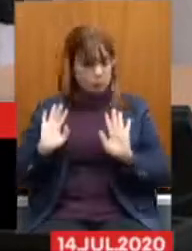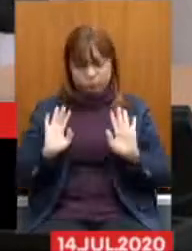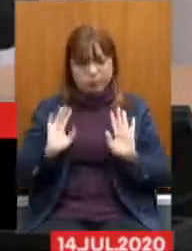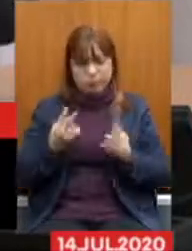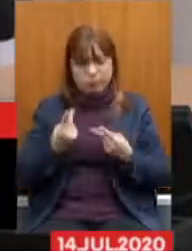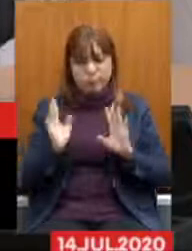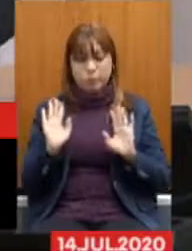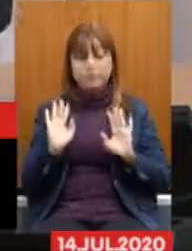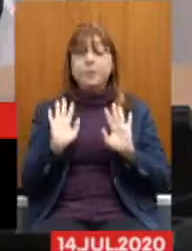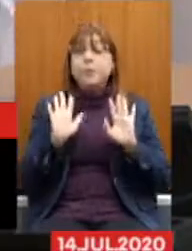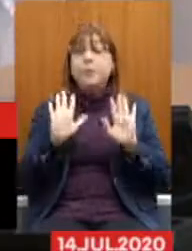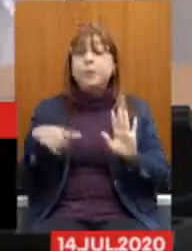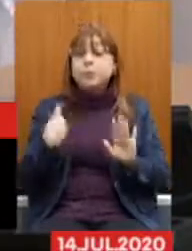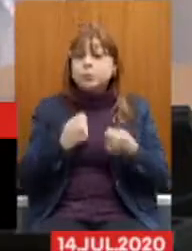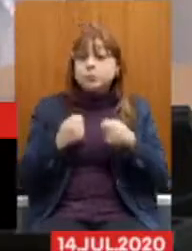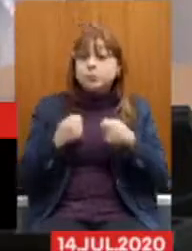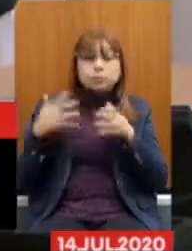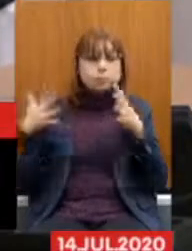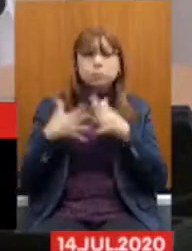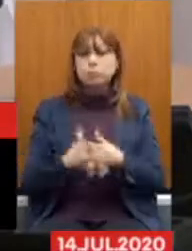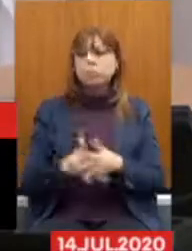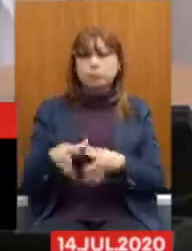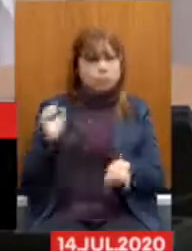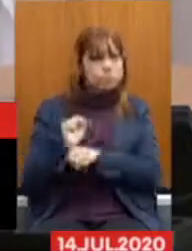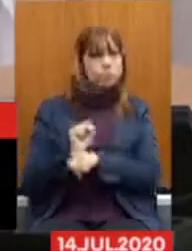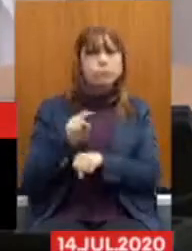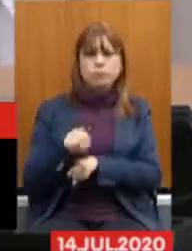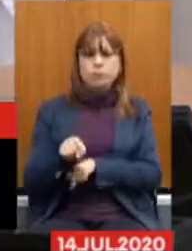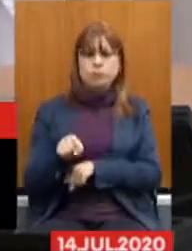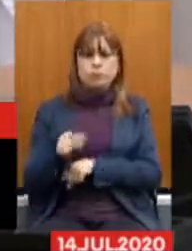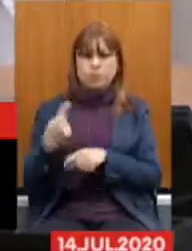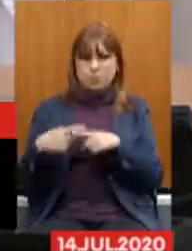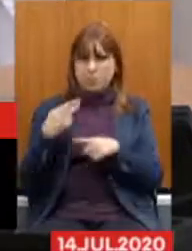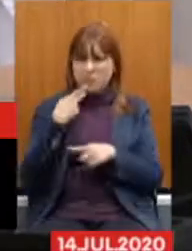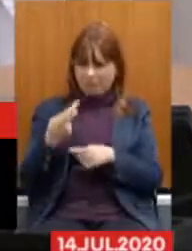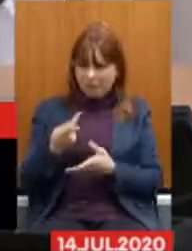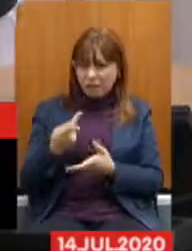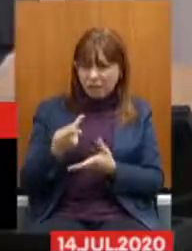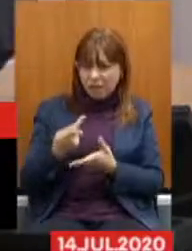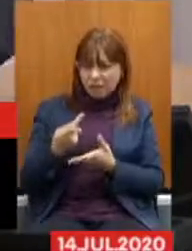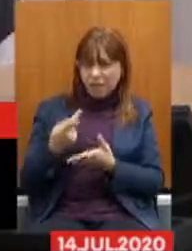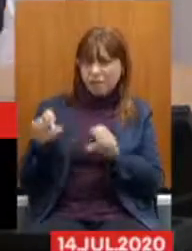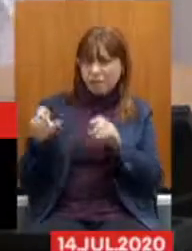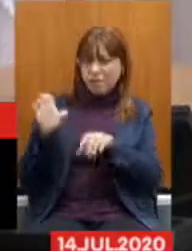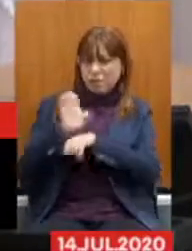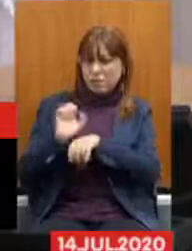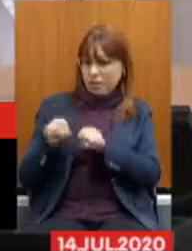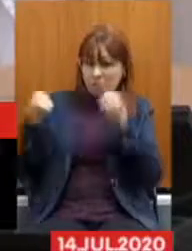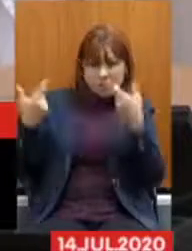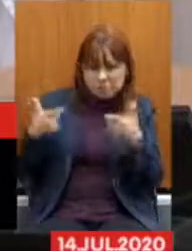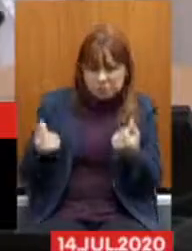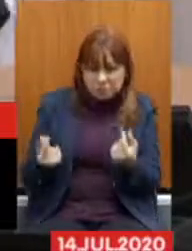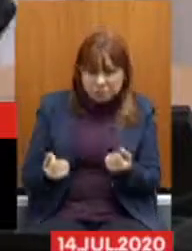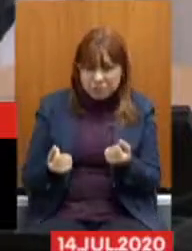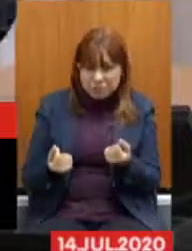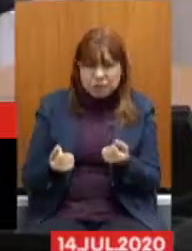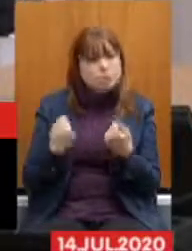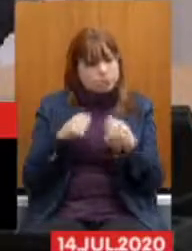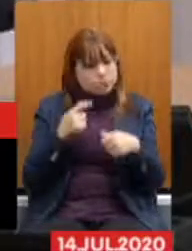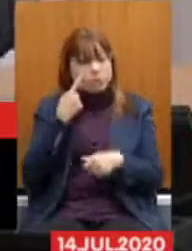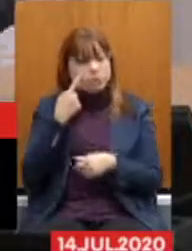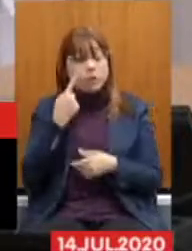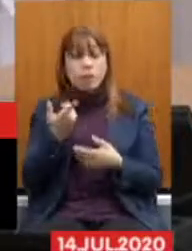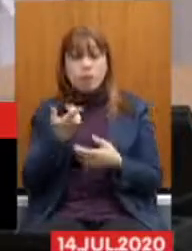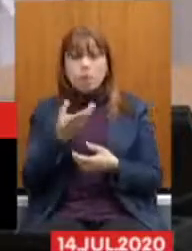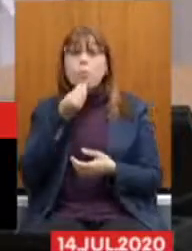de combater a sonegação para parar de falar que o Estado está quebrado. a nossa arrecadação hoje poderia